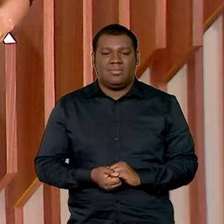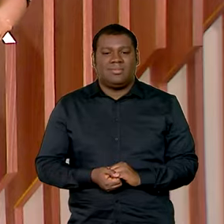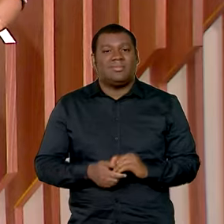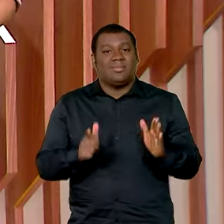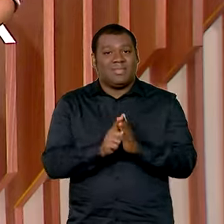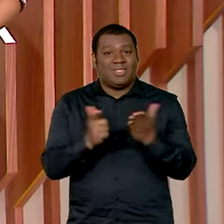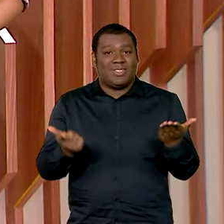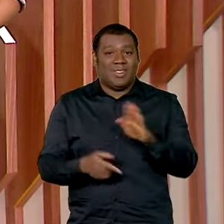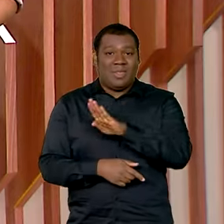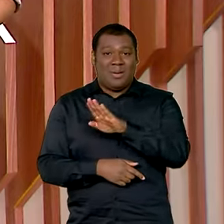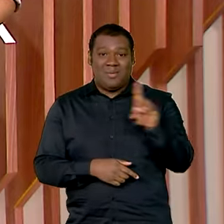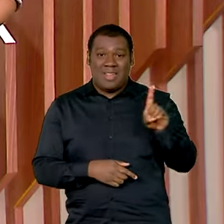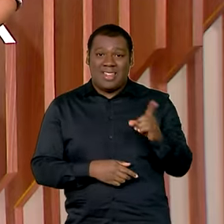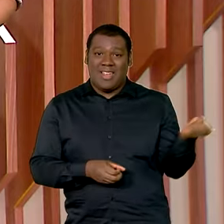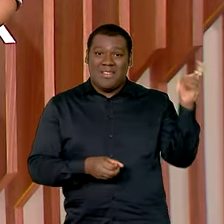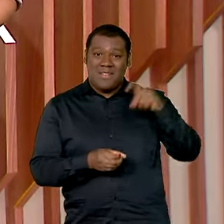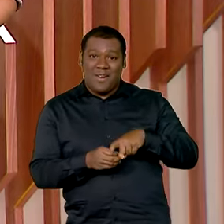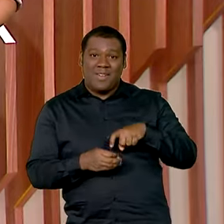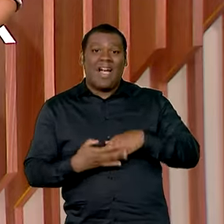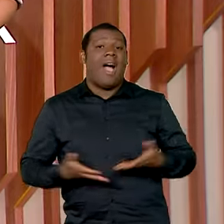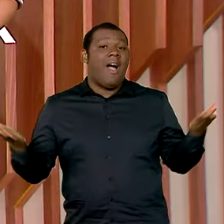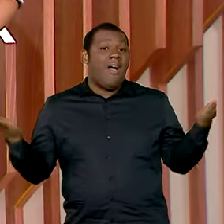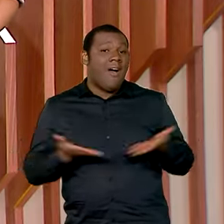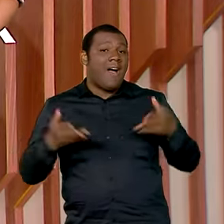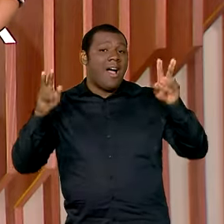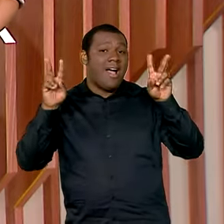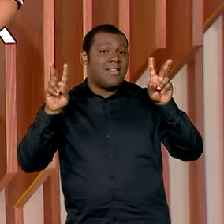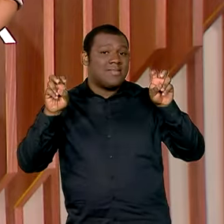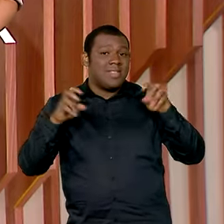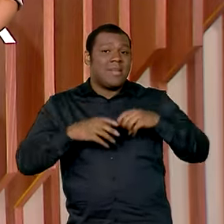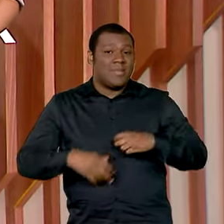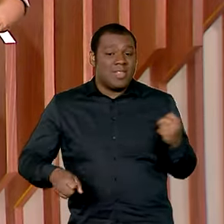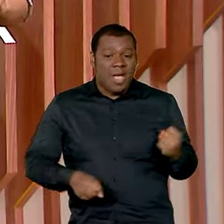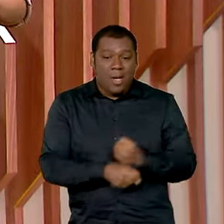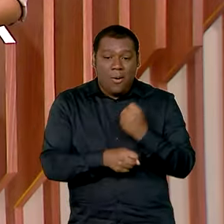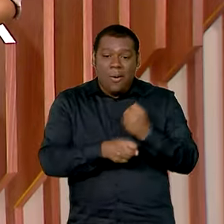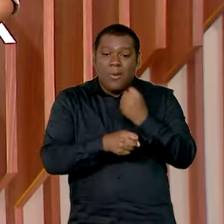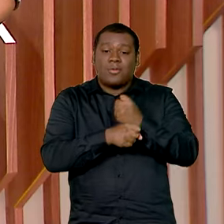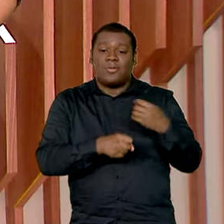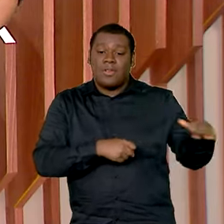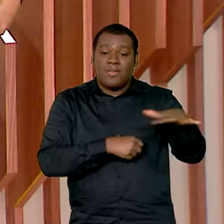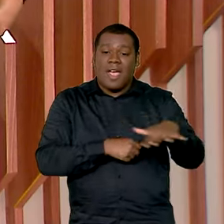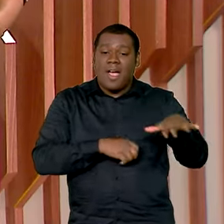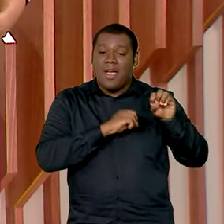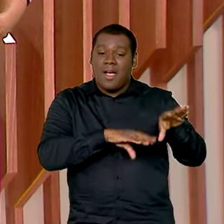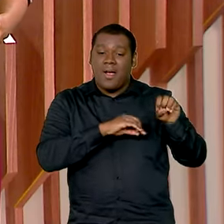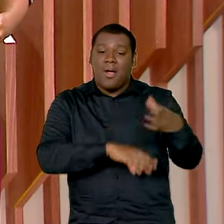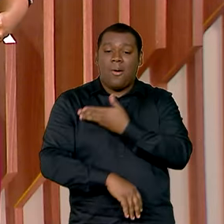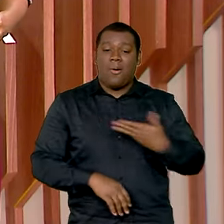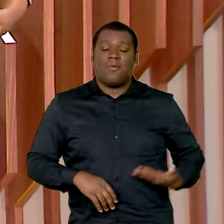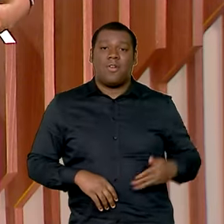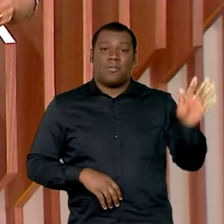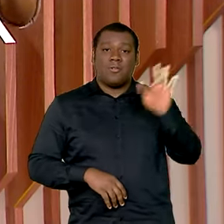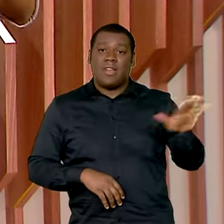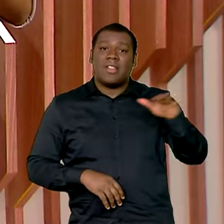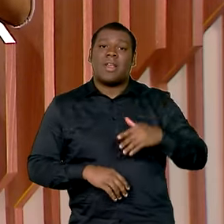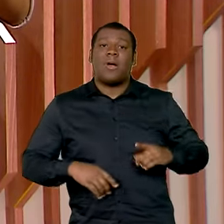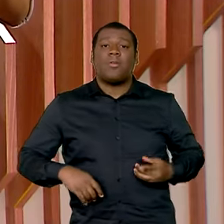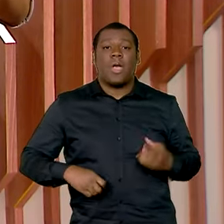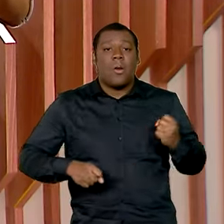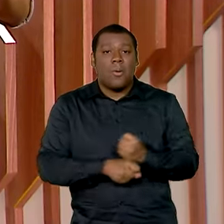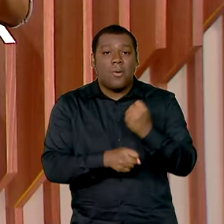Estamos de volta e vamos falar agora sobre a retomada de obras na educação. O governo federal entregou